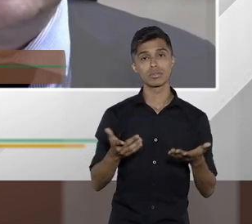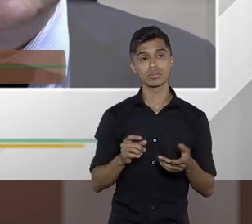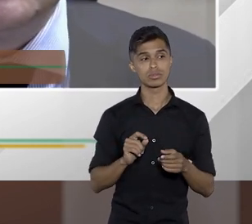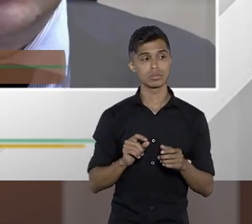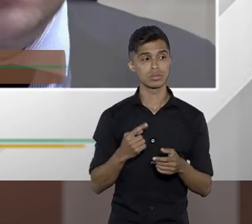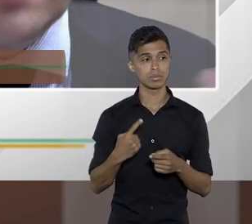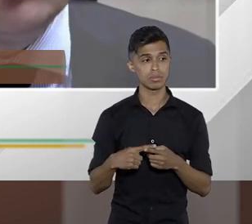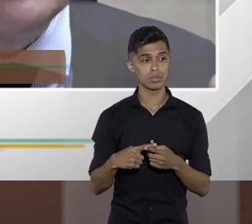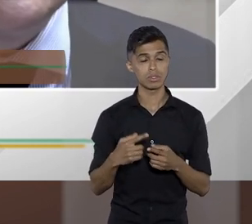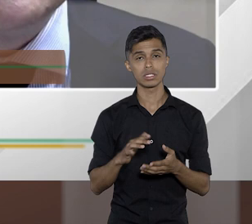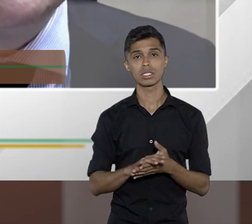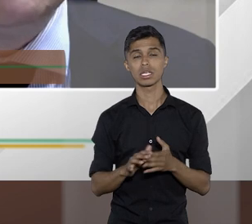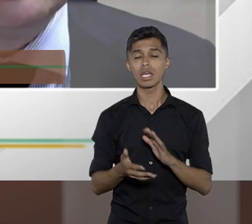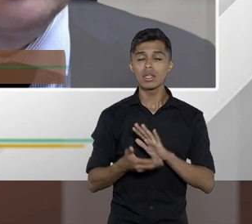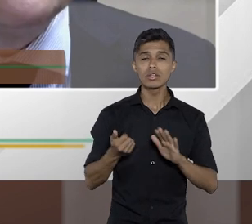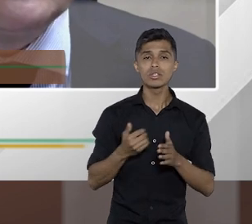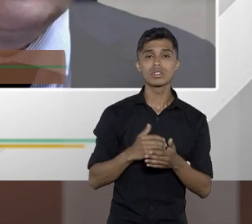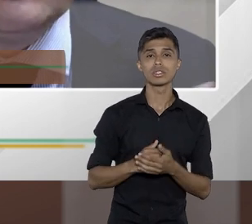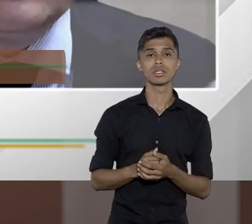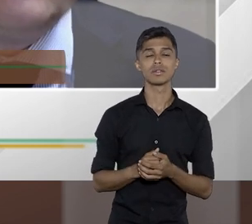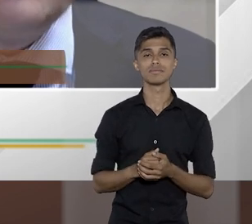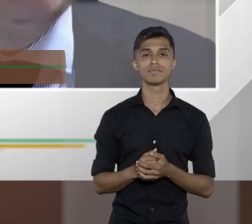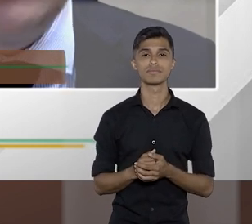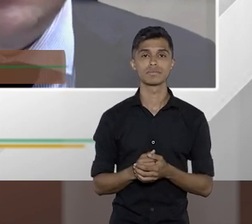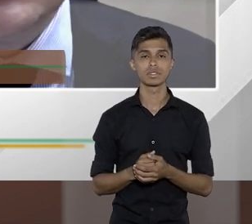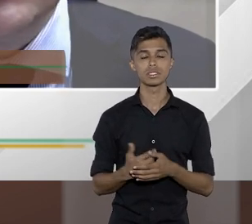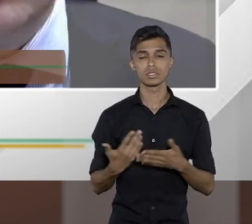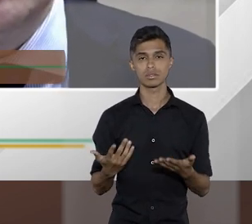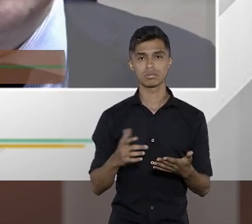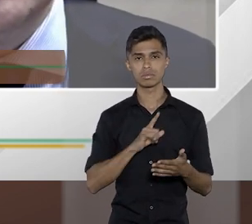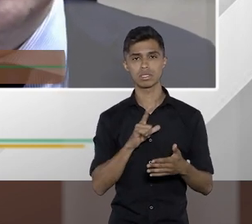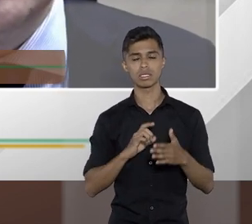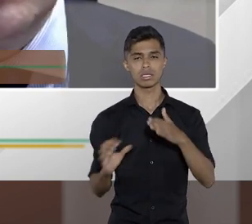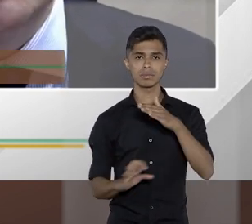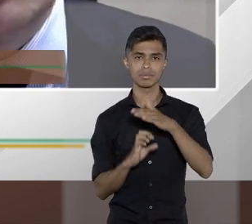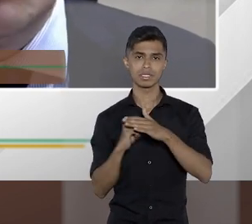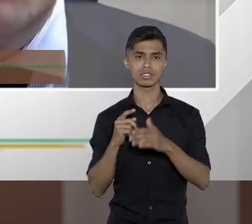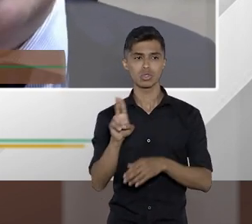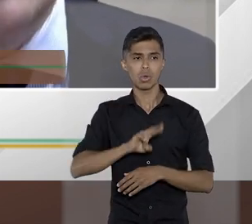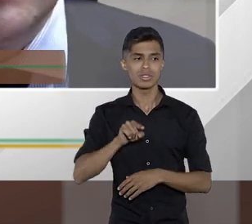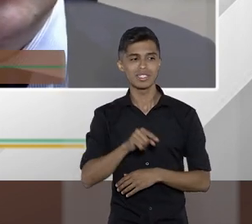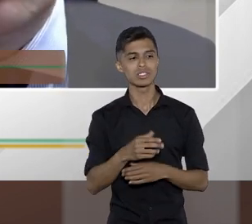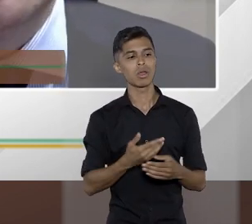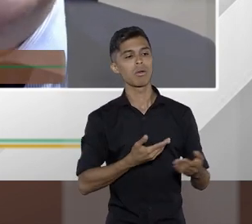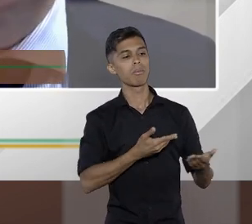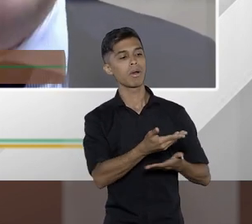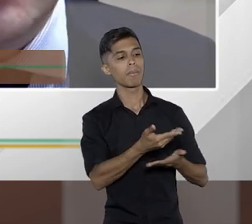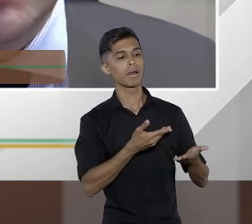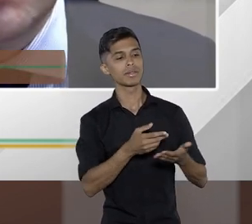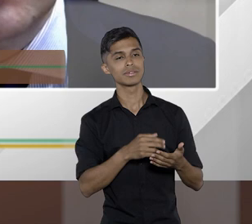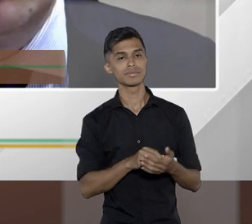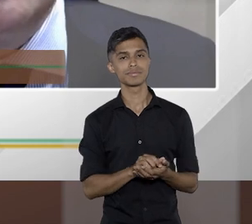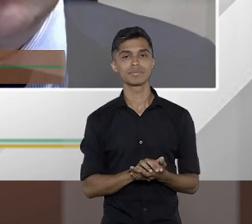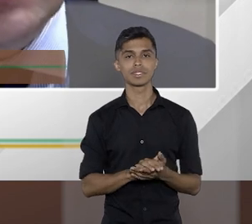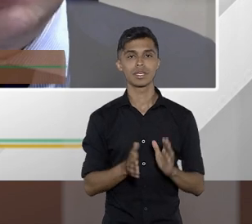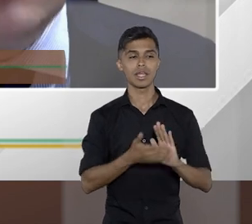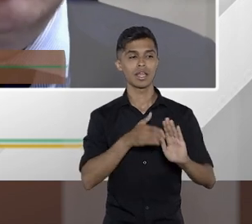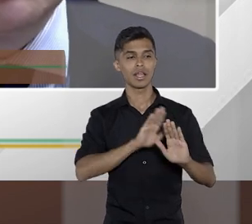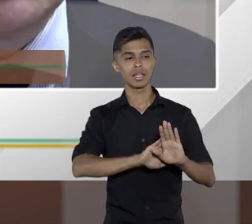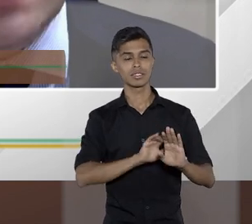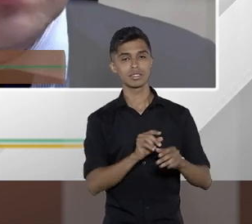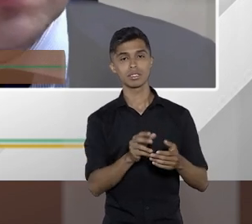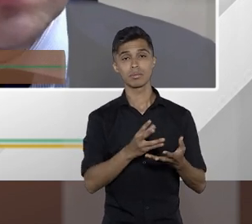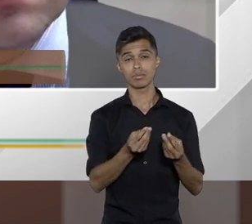imunidades, todas essas situações que tem empresas que utilizam isso como barganha, como chantagem política